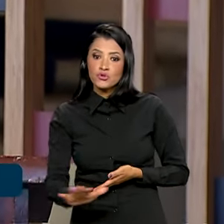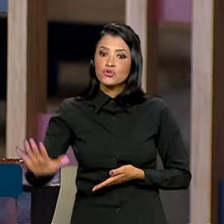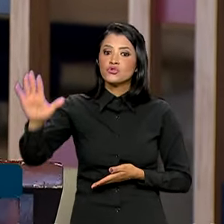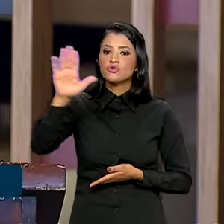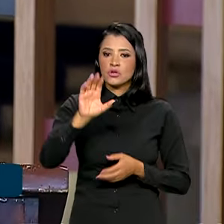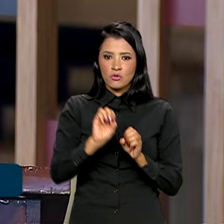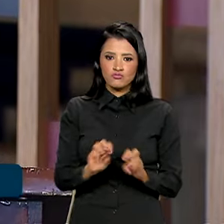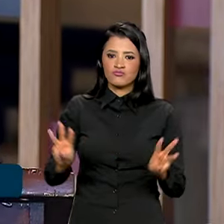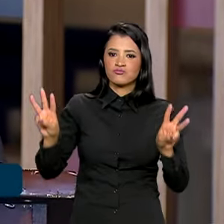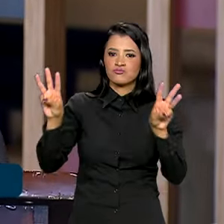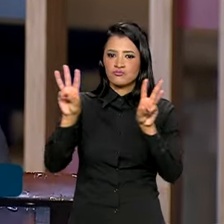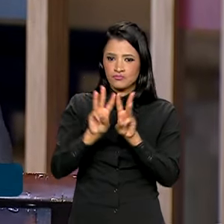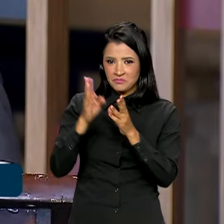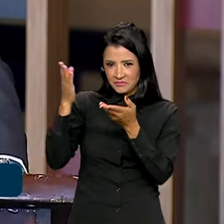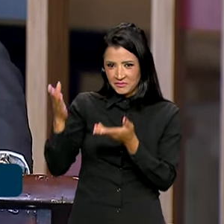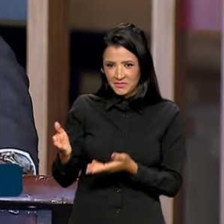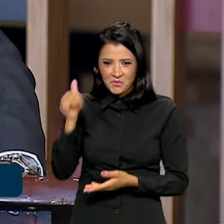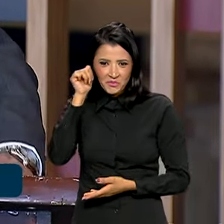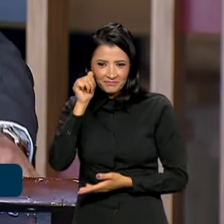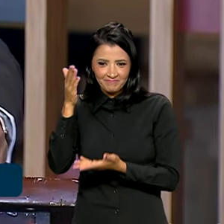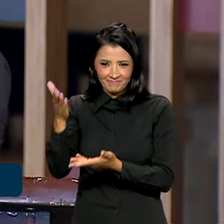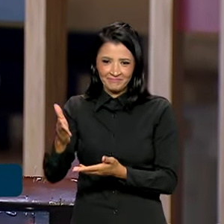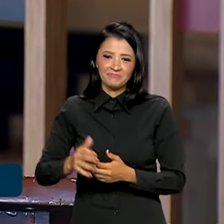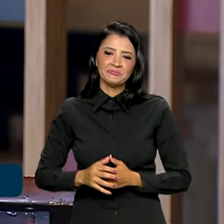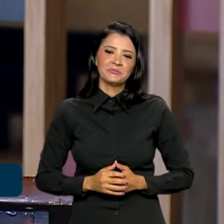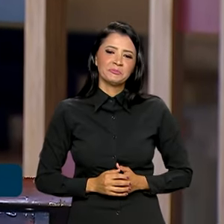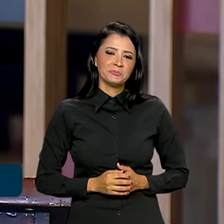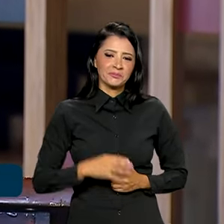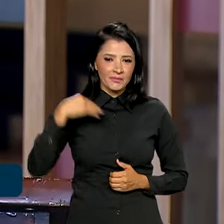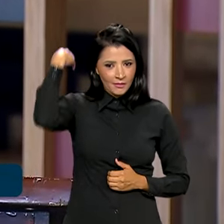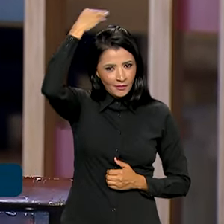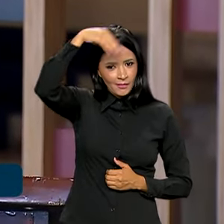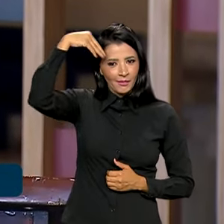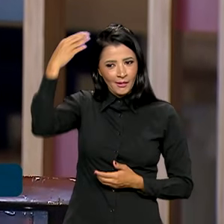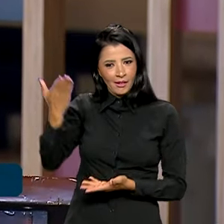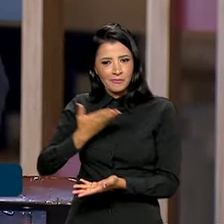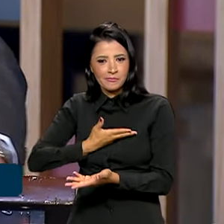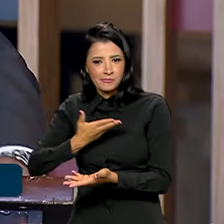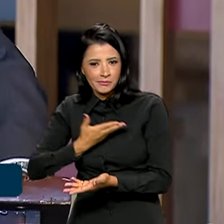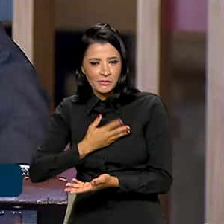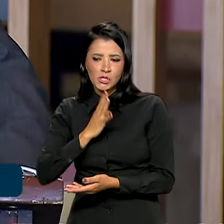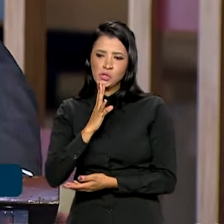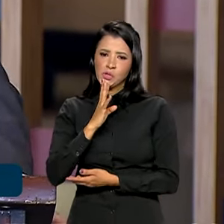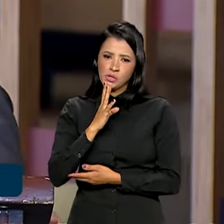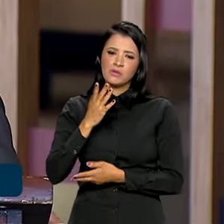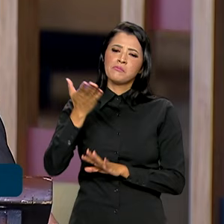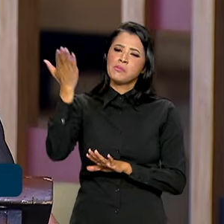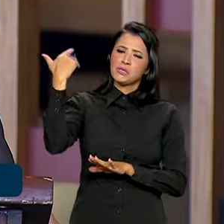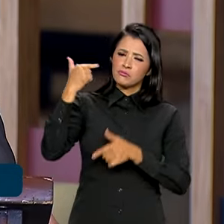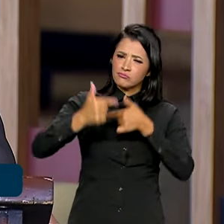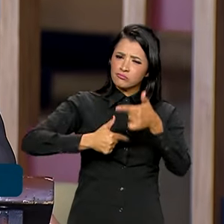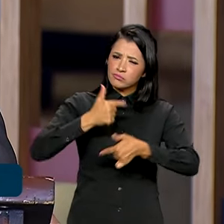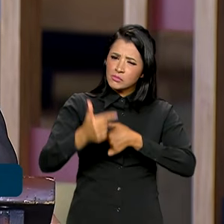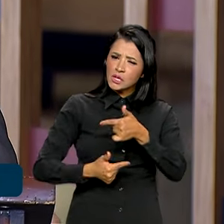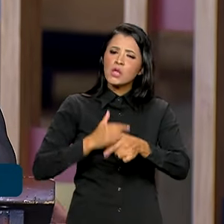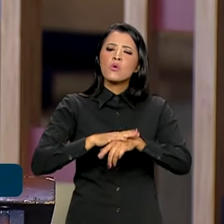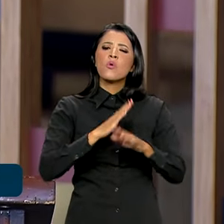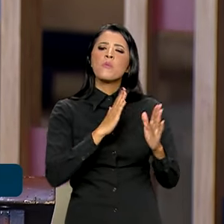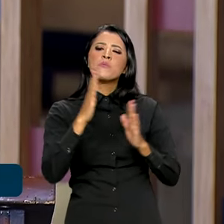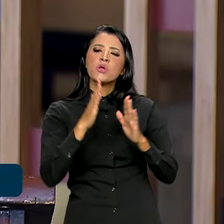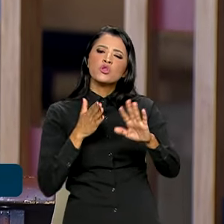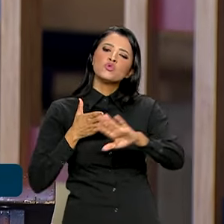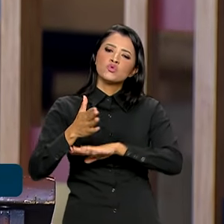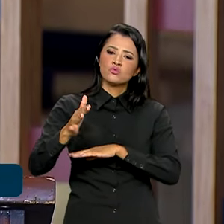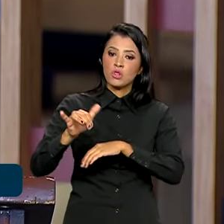Nações Unidas, Amna Mohamed, amiga e conhecida com quem trabalhei durante meu período em Nova